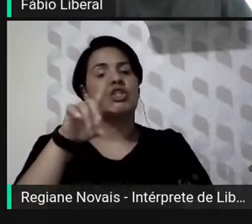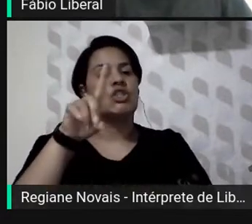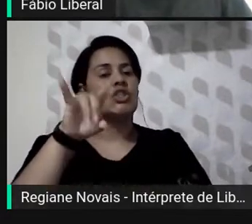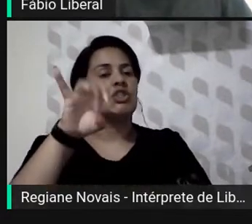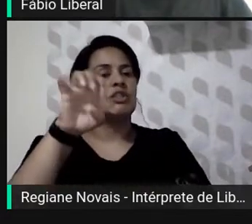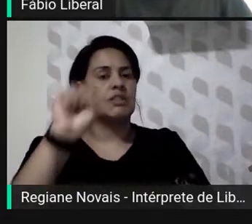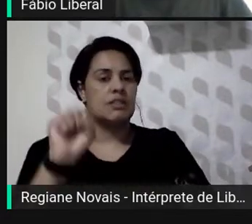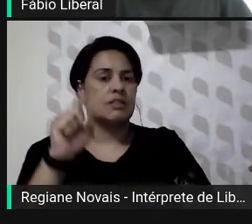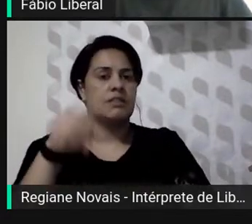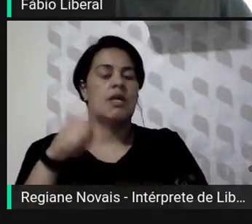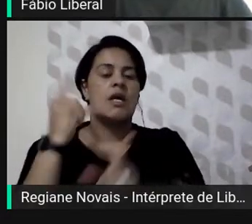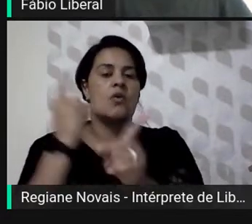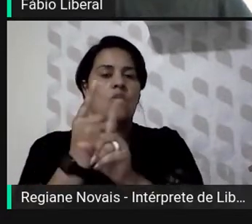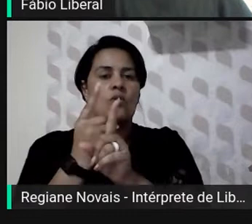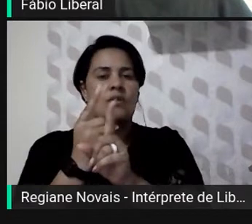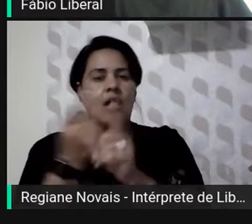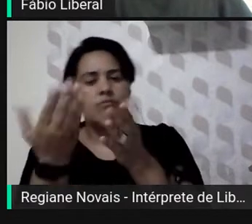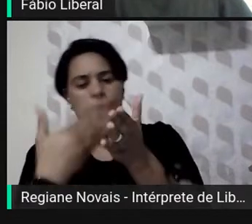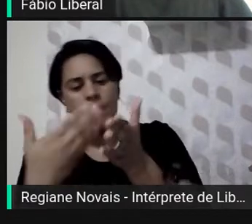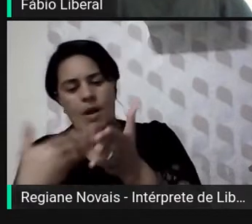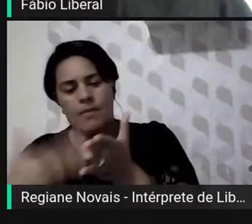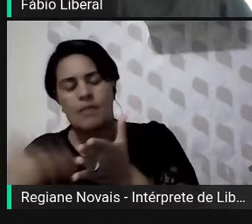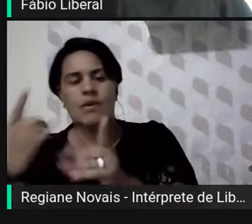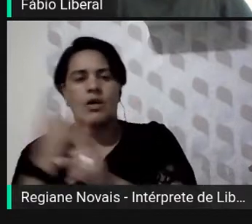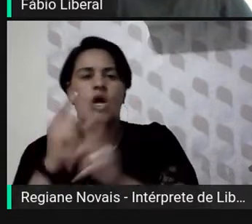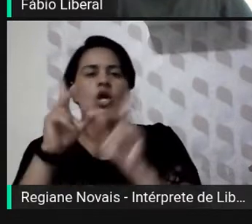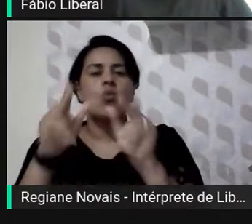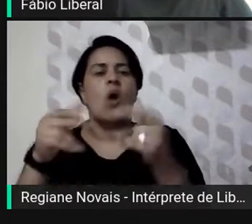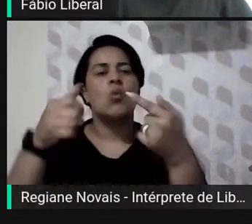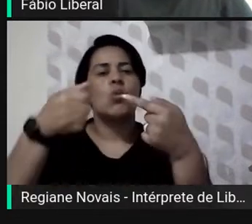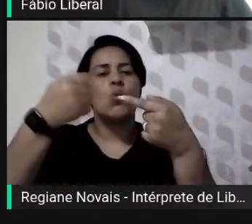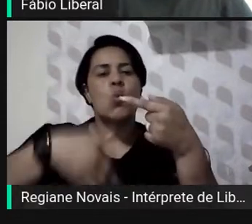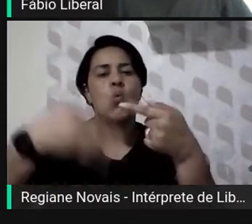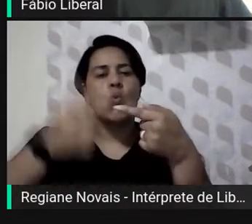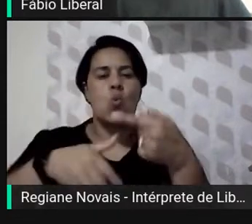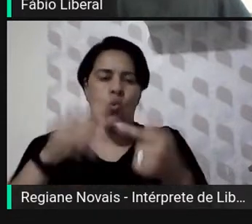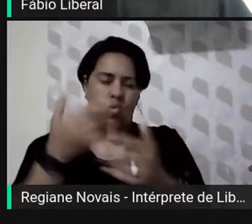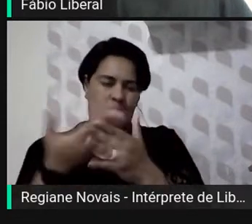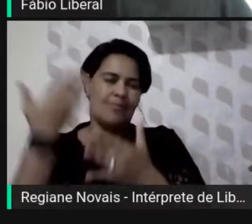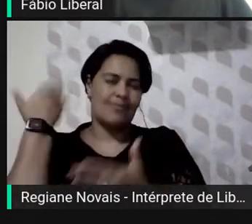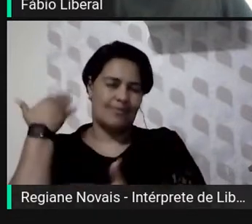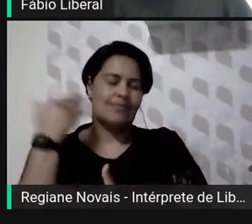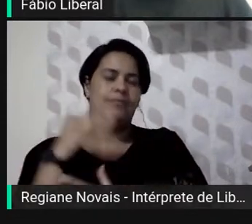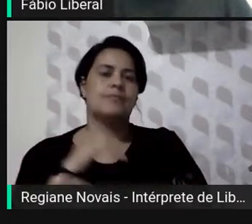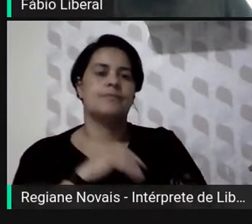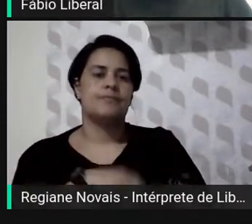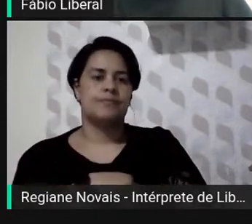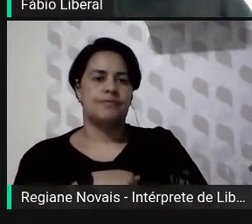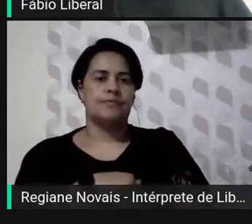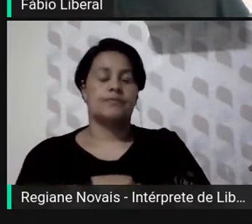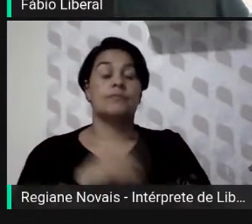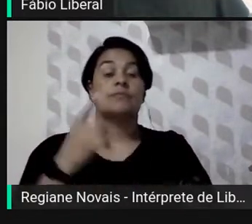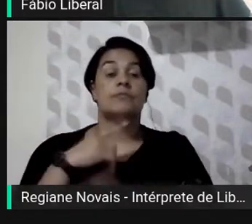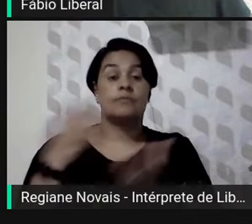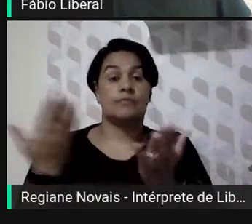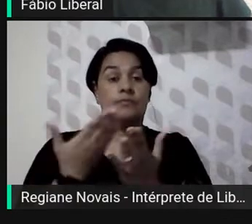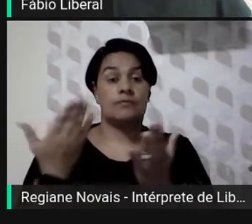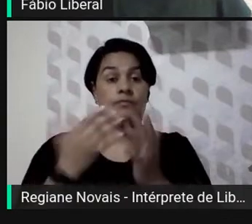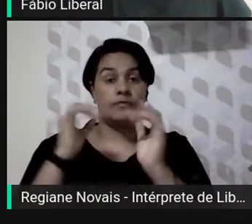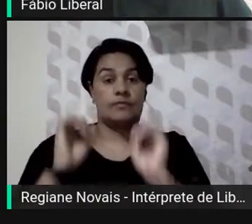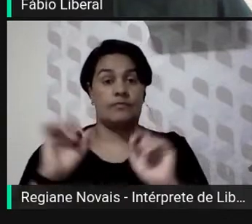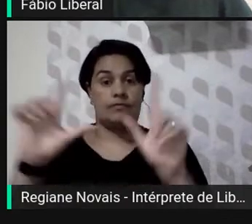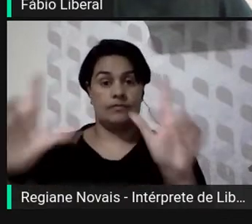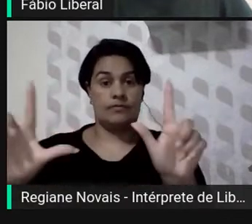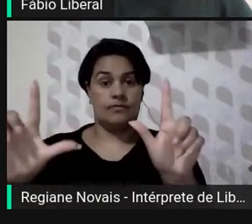na localização da informação, uma espécie de Google analógico ancestral. Pode passar? No próximo slide a gente tem as